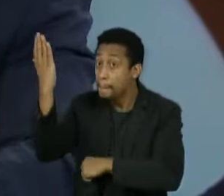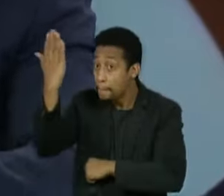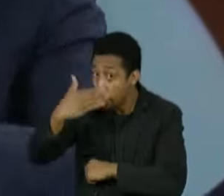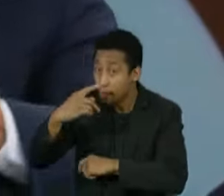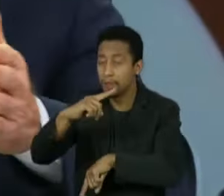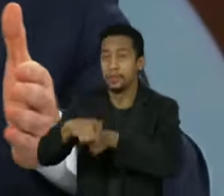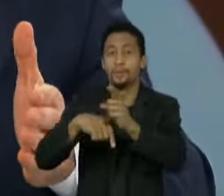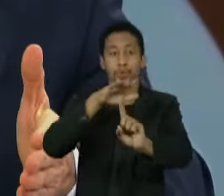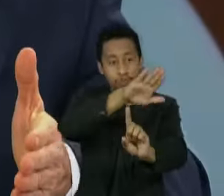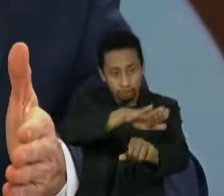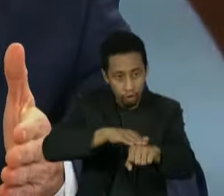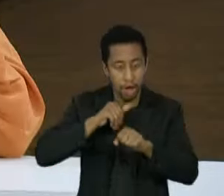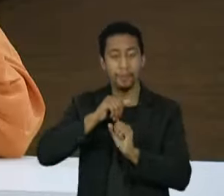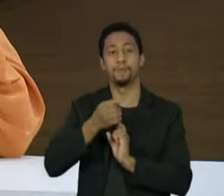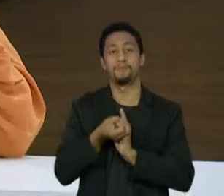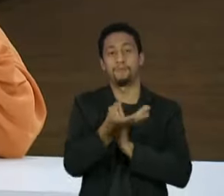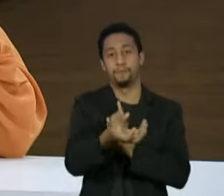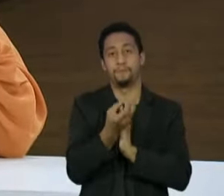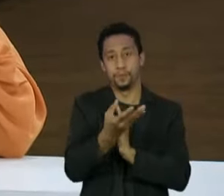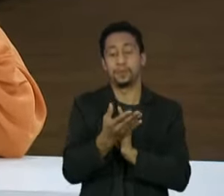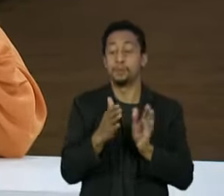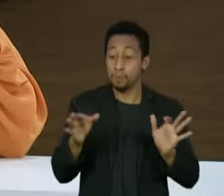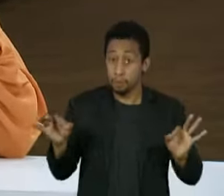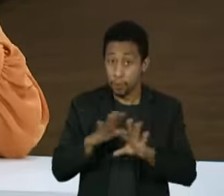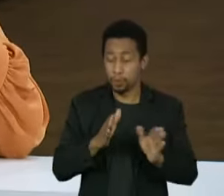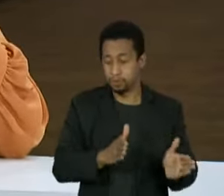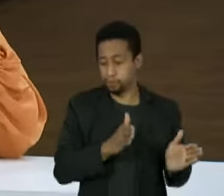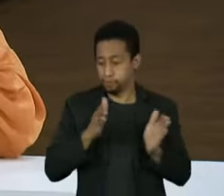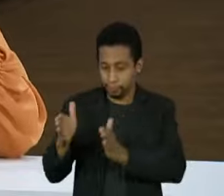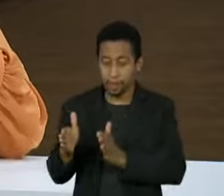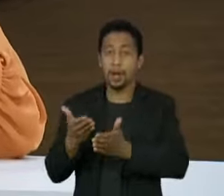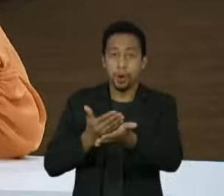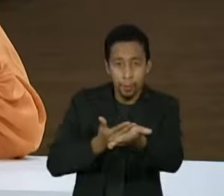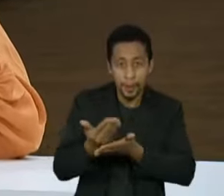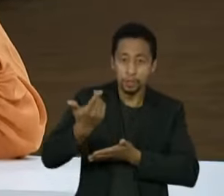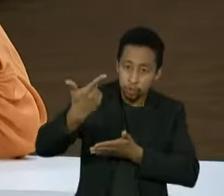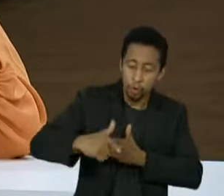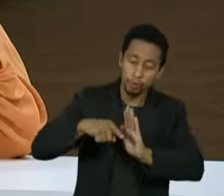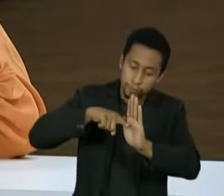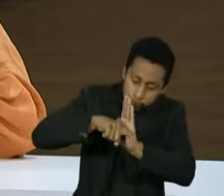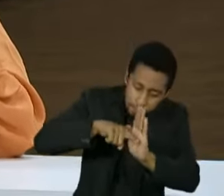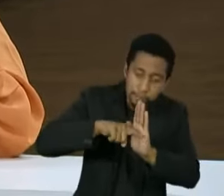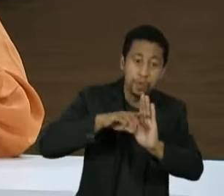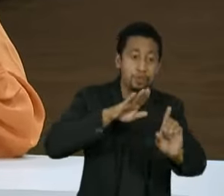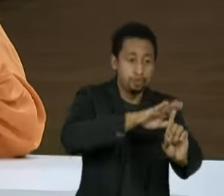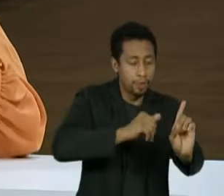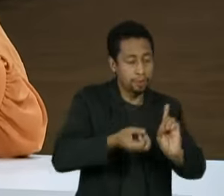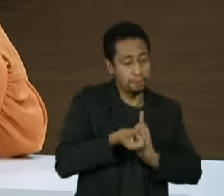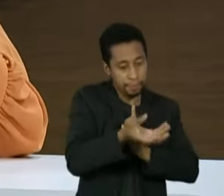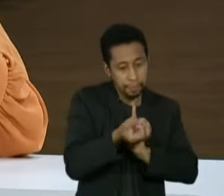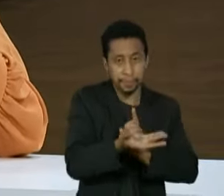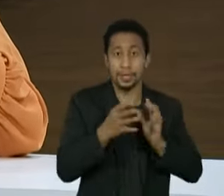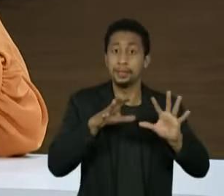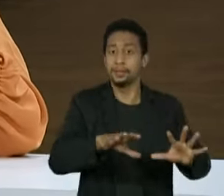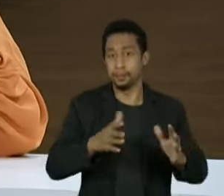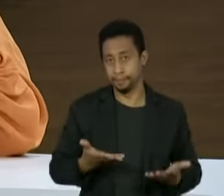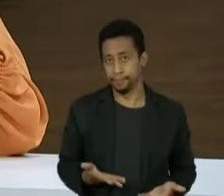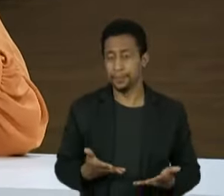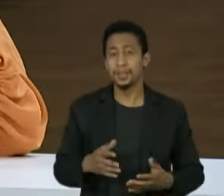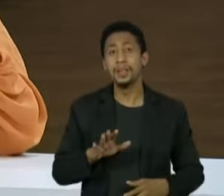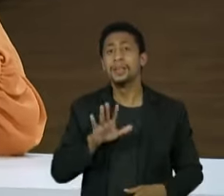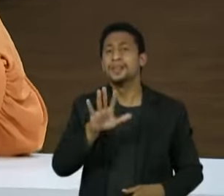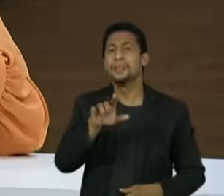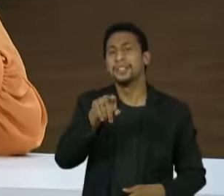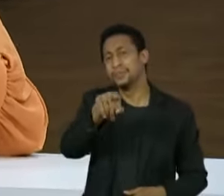indiciado. Passa para outro fato e assim sucessivamente. Mas o senhor acha que pode ter se perdido por falta de experiência nesse processo investigatório